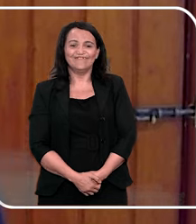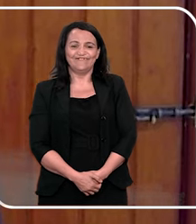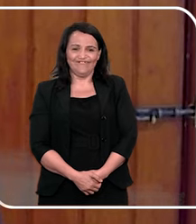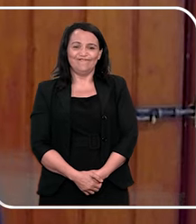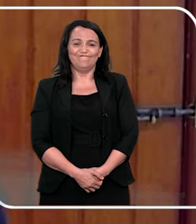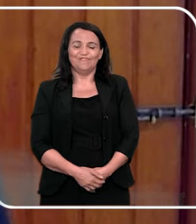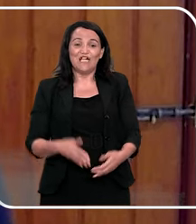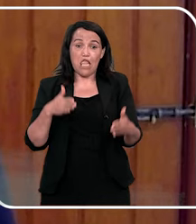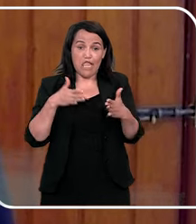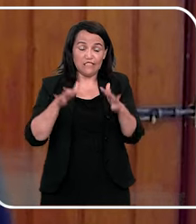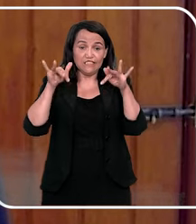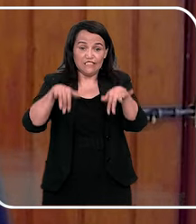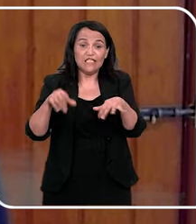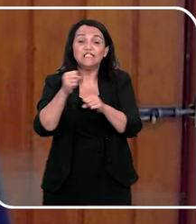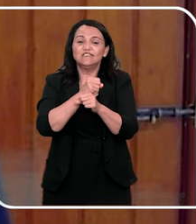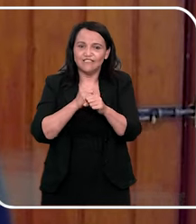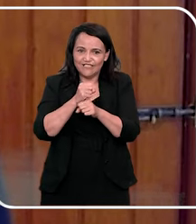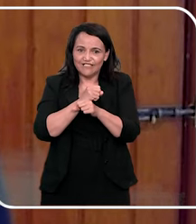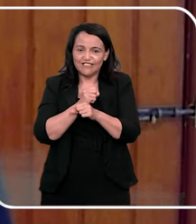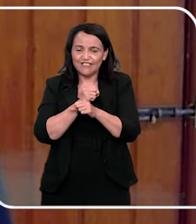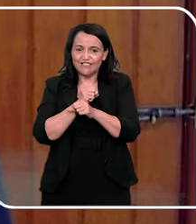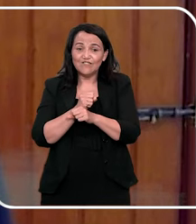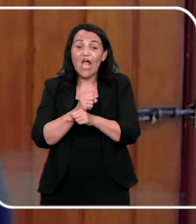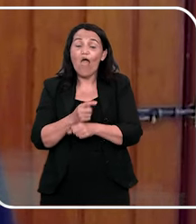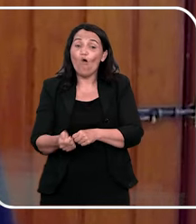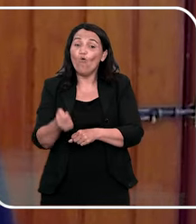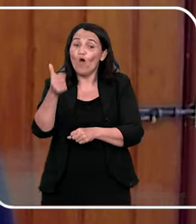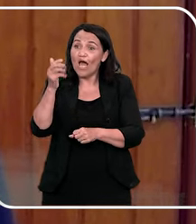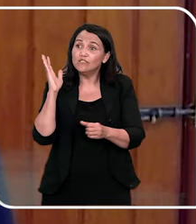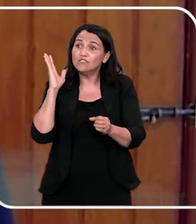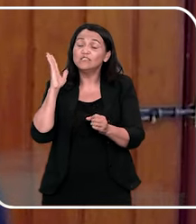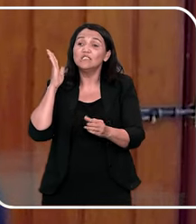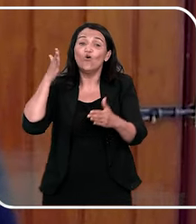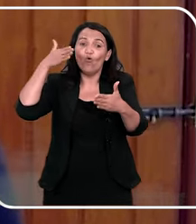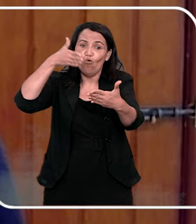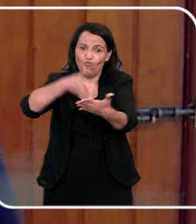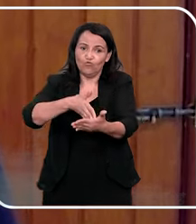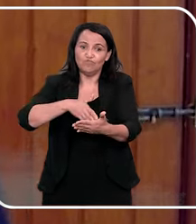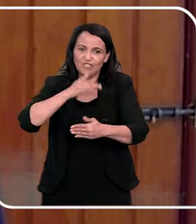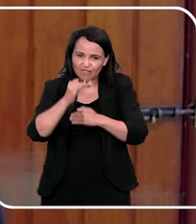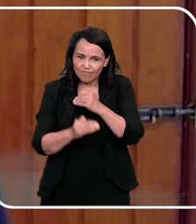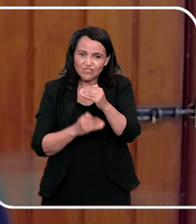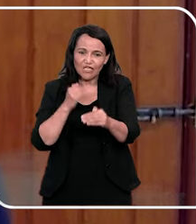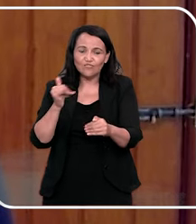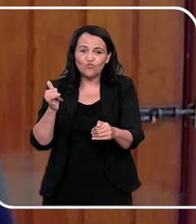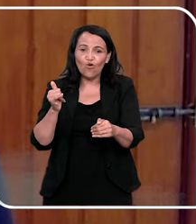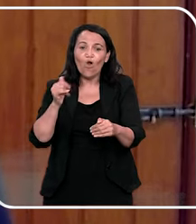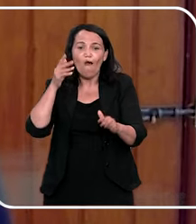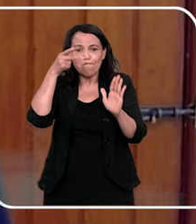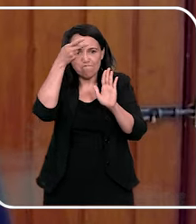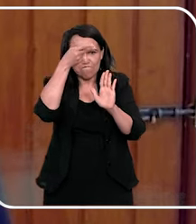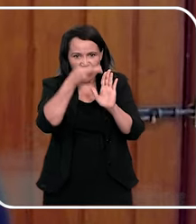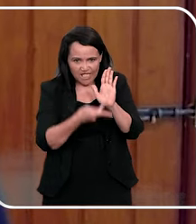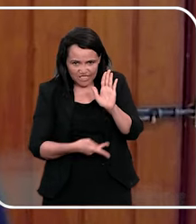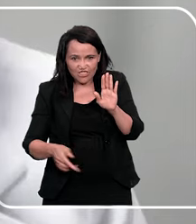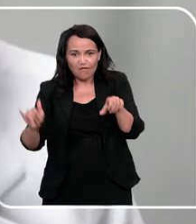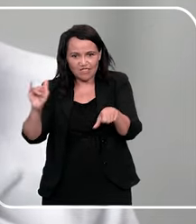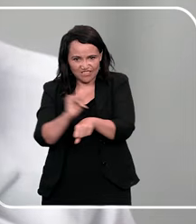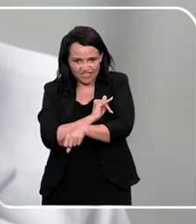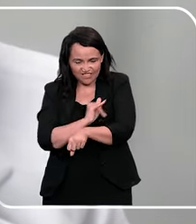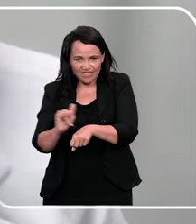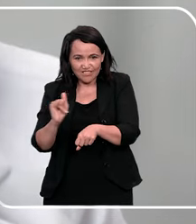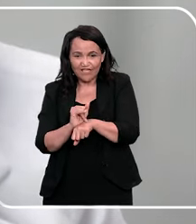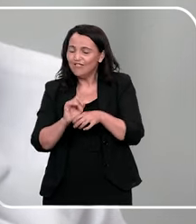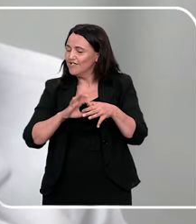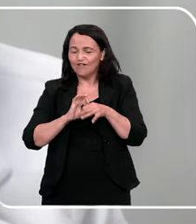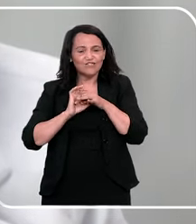para precisar desse ano e a gente não tem desse processo do planejamento estratégico, o penúltimo. Mas não